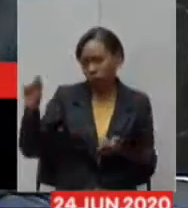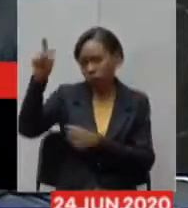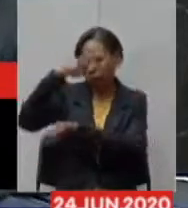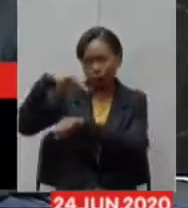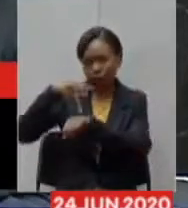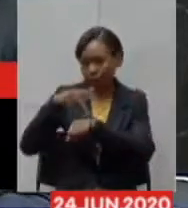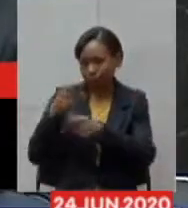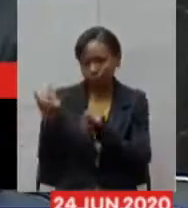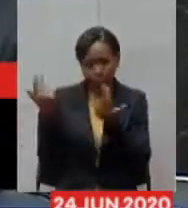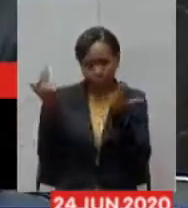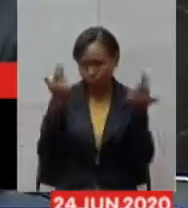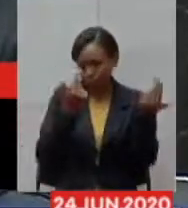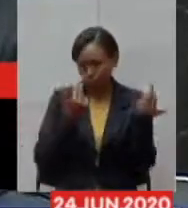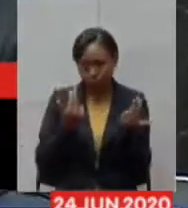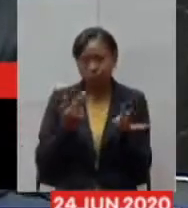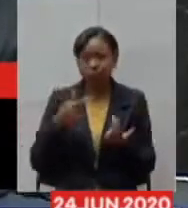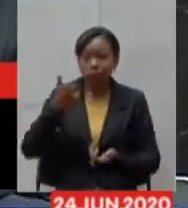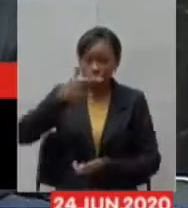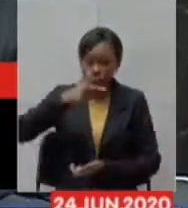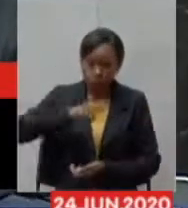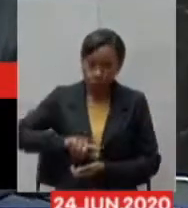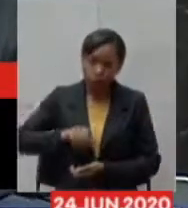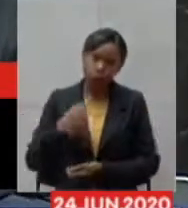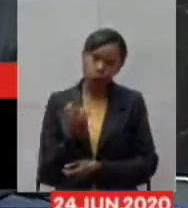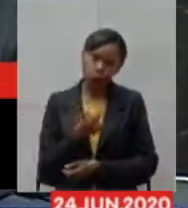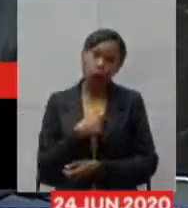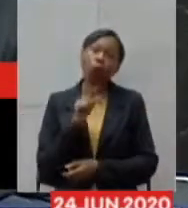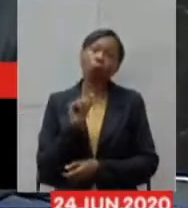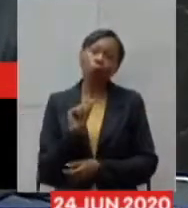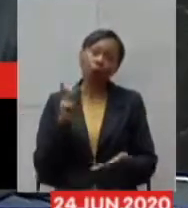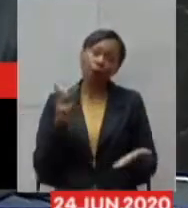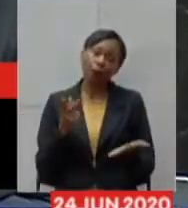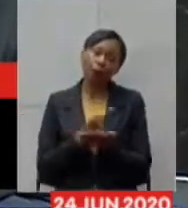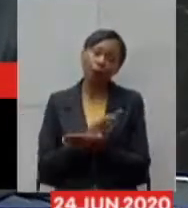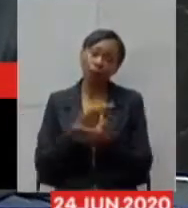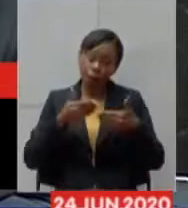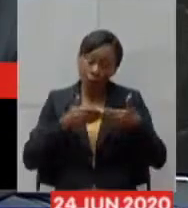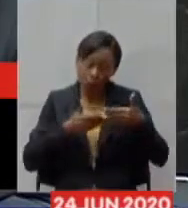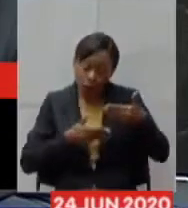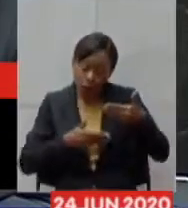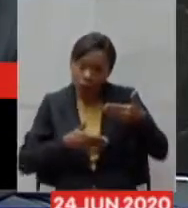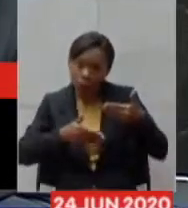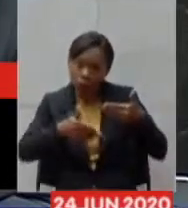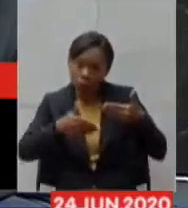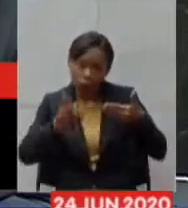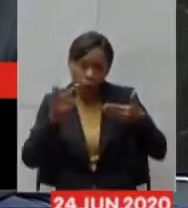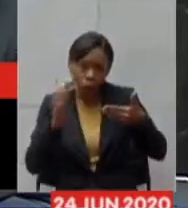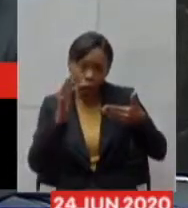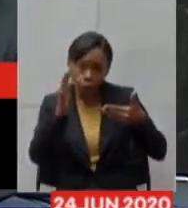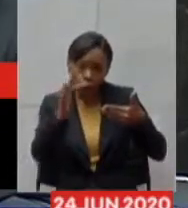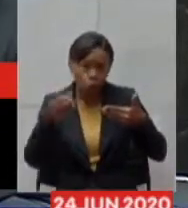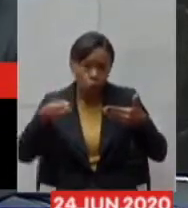isso vai fazer com que nós tenhamos um novo normal eu tenho feito uma comparação que